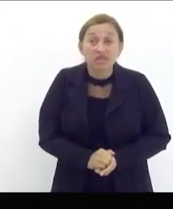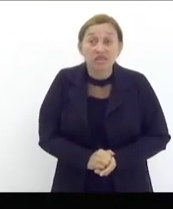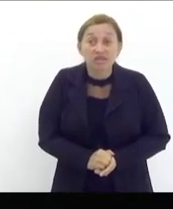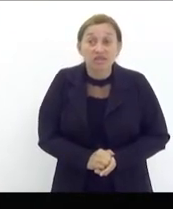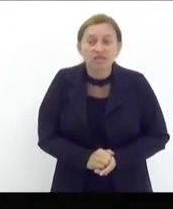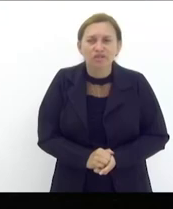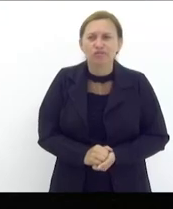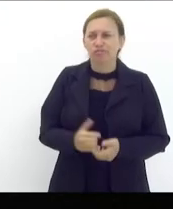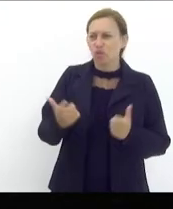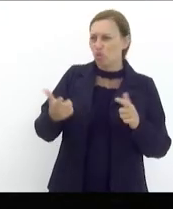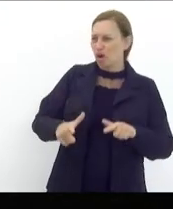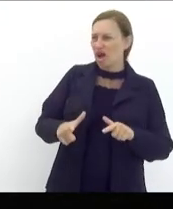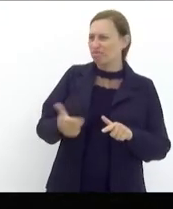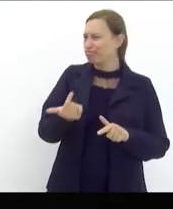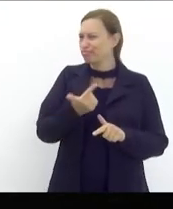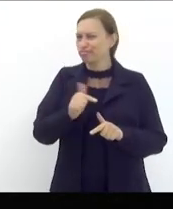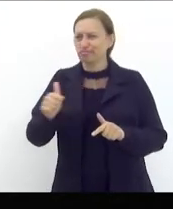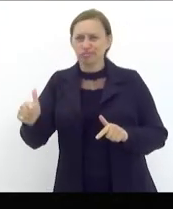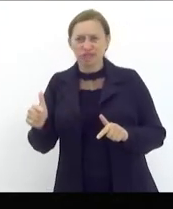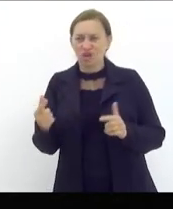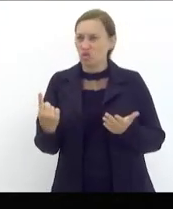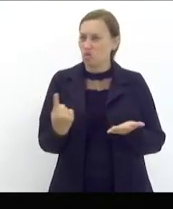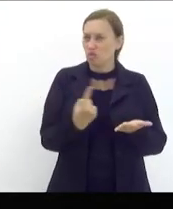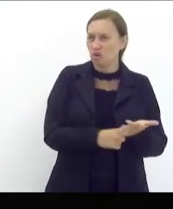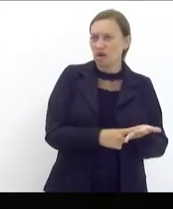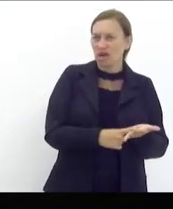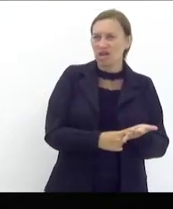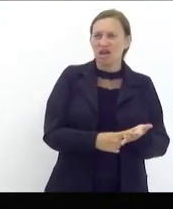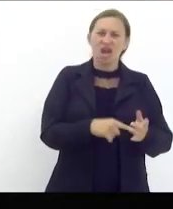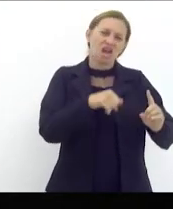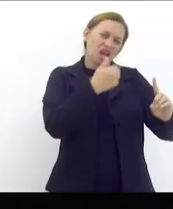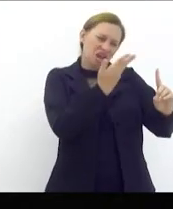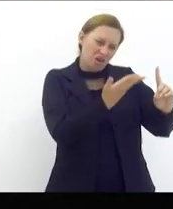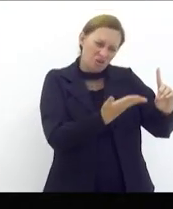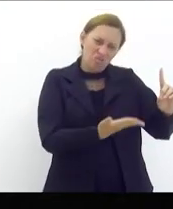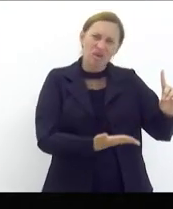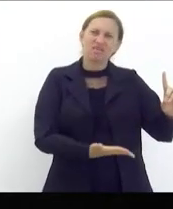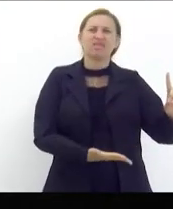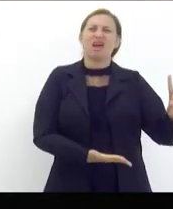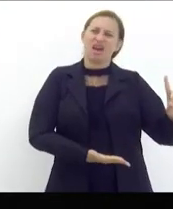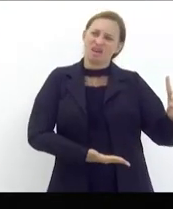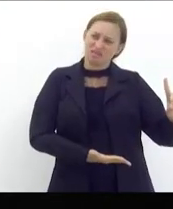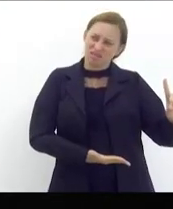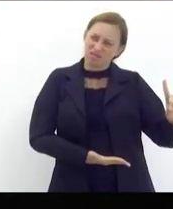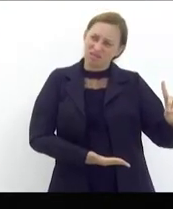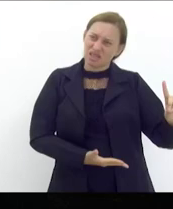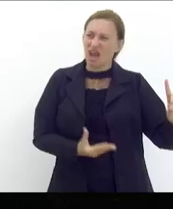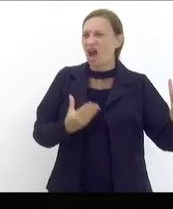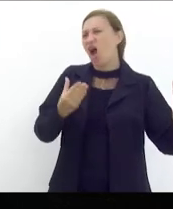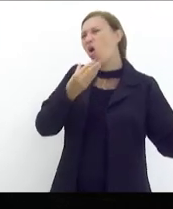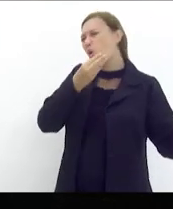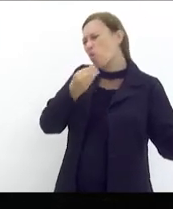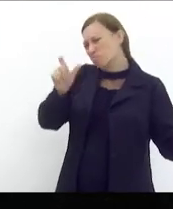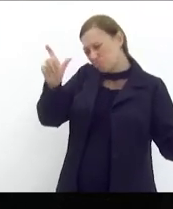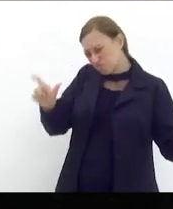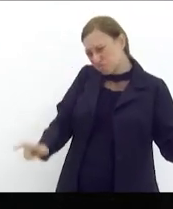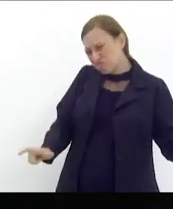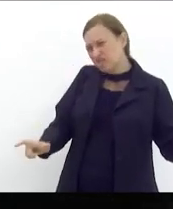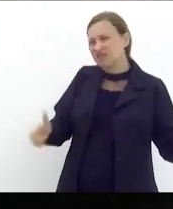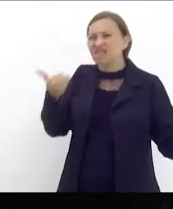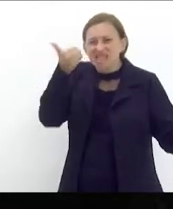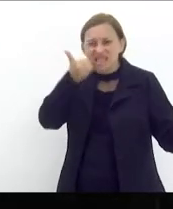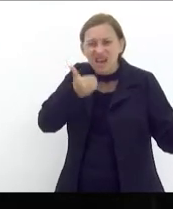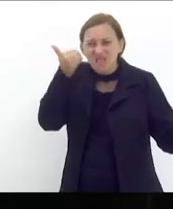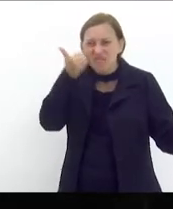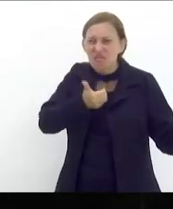lugar nenhum tratando aí estendendo tapete vermelho a esse cara um cara que